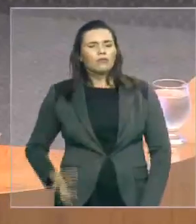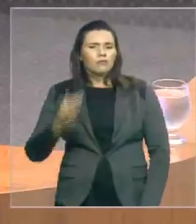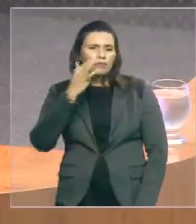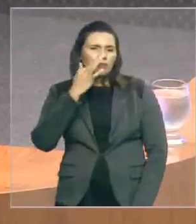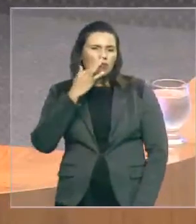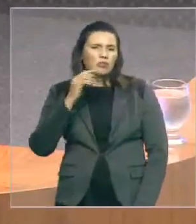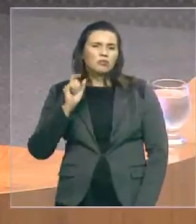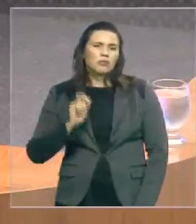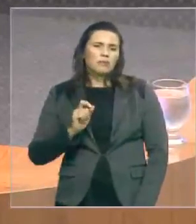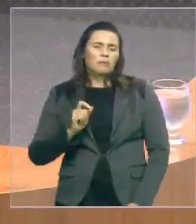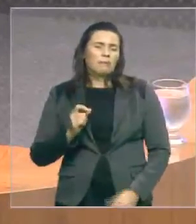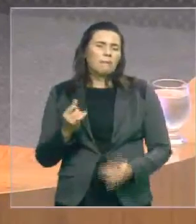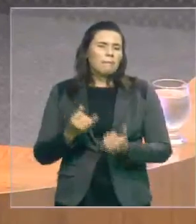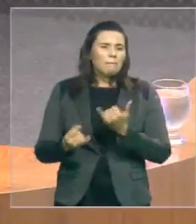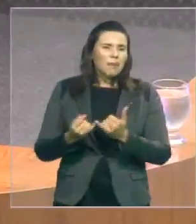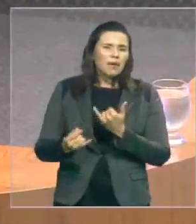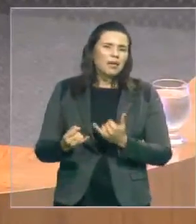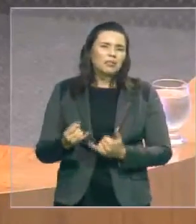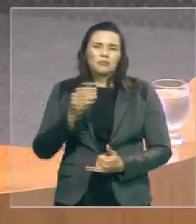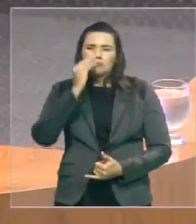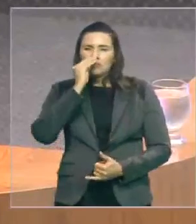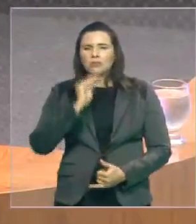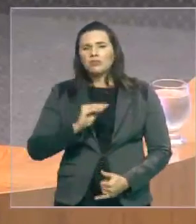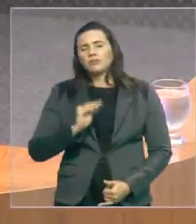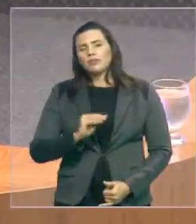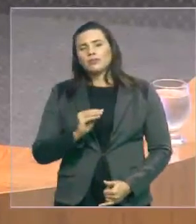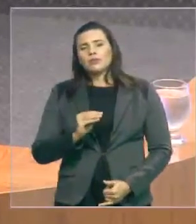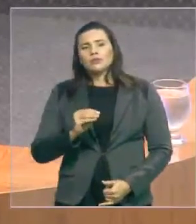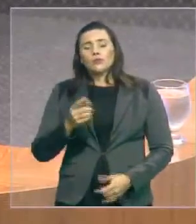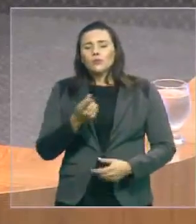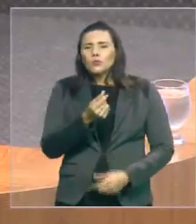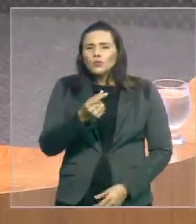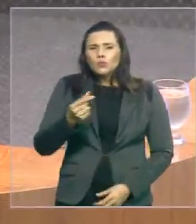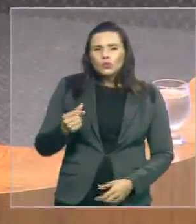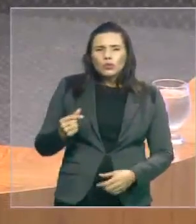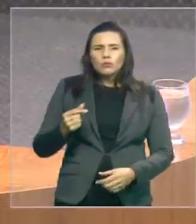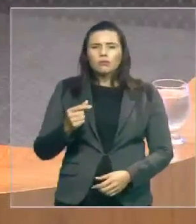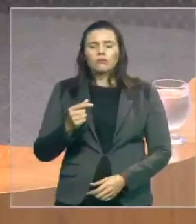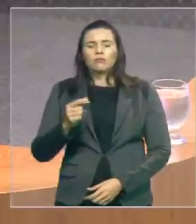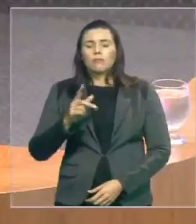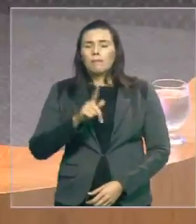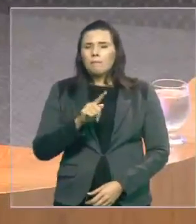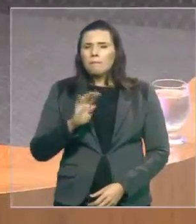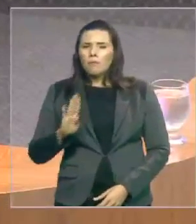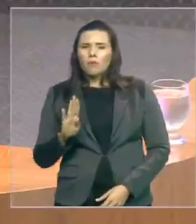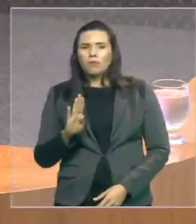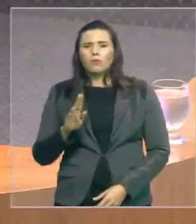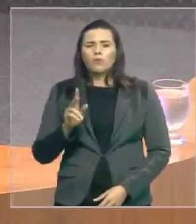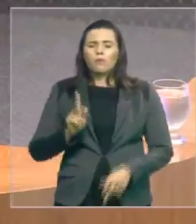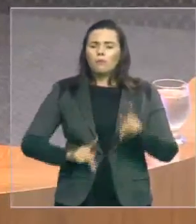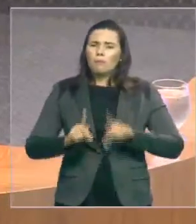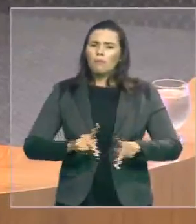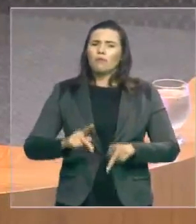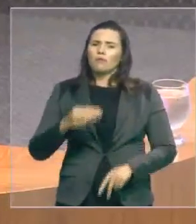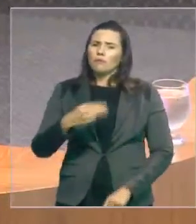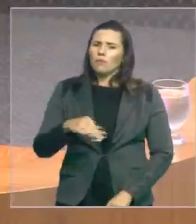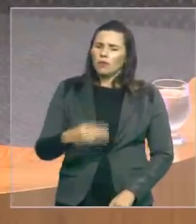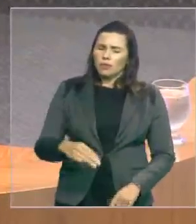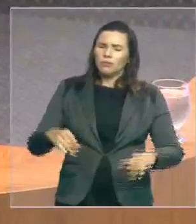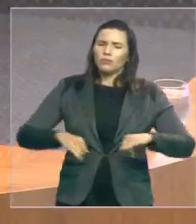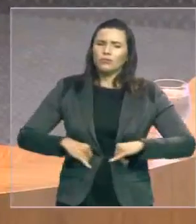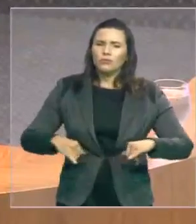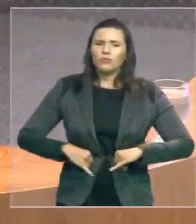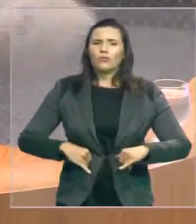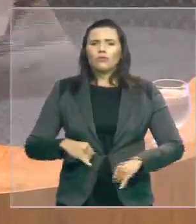do povo do Maranhão que sofre aí com a saúde precária, segurança precária, tudo precário. Daqui a pouco vem Jefferson Portela